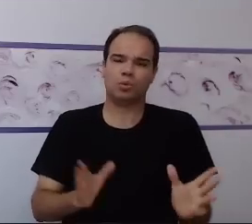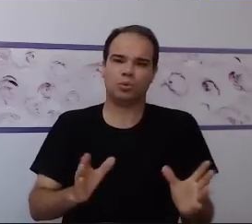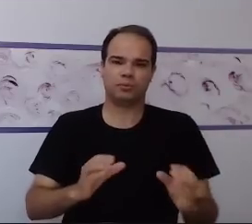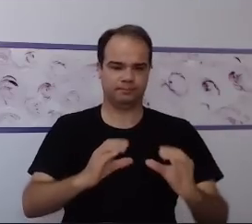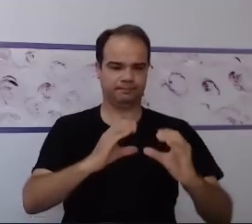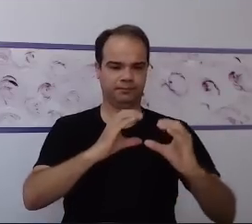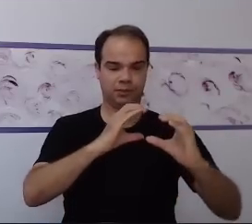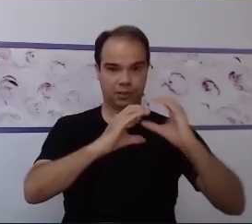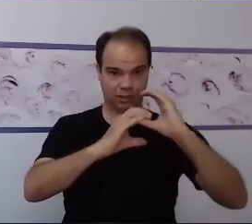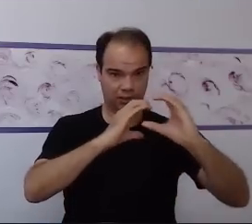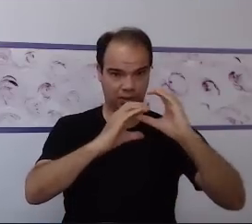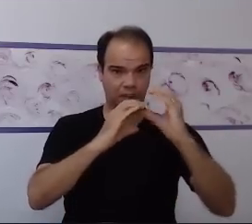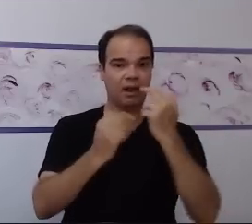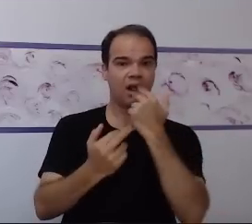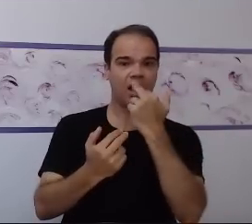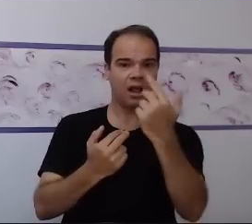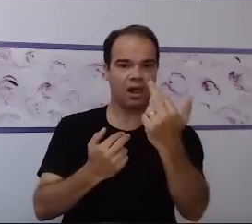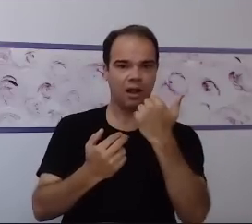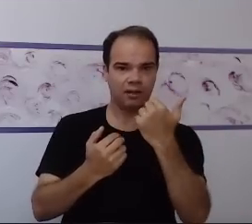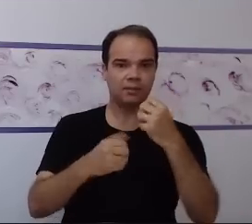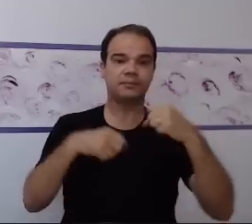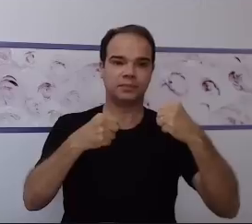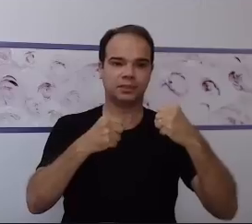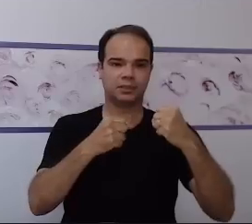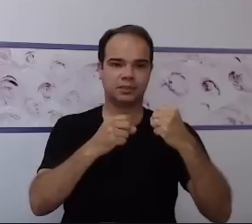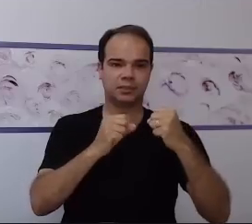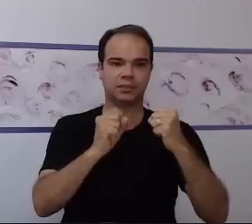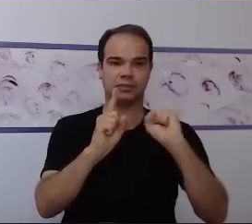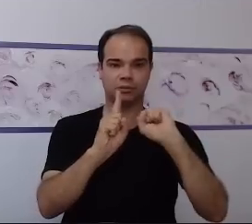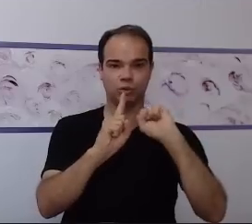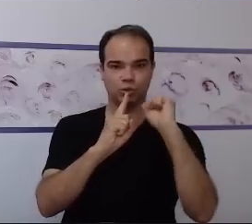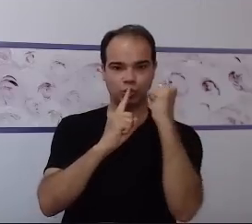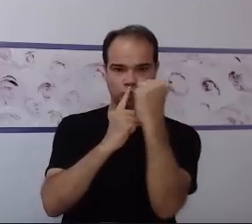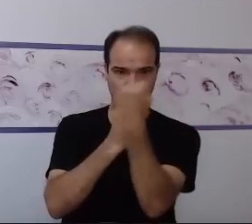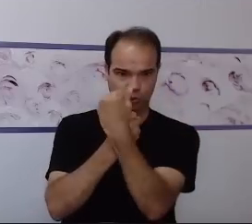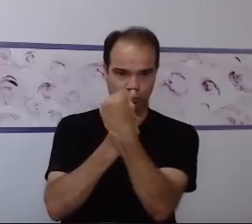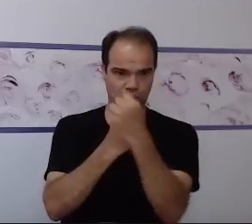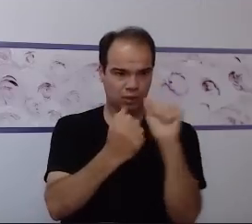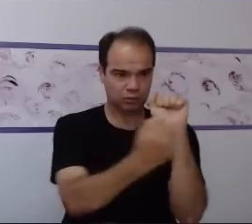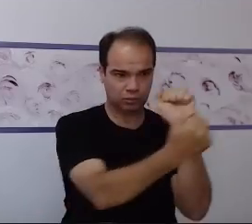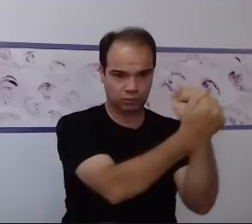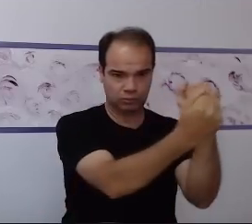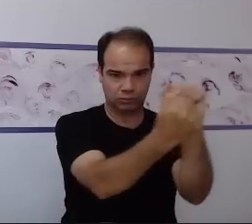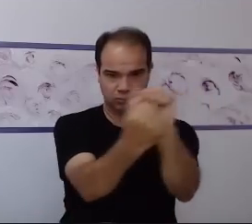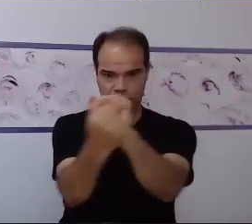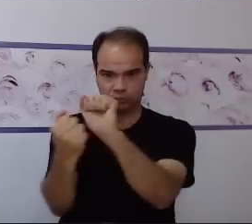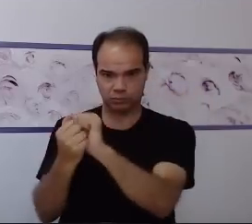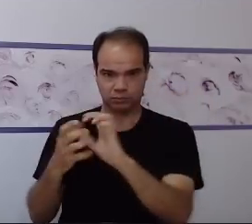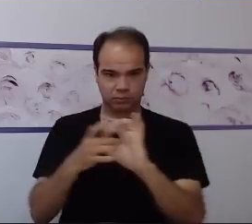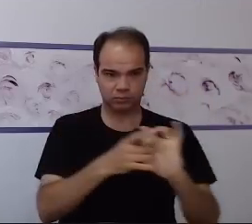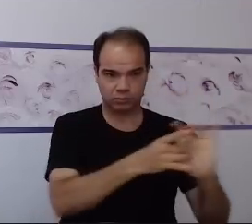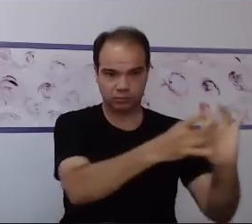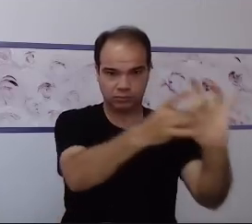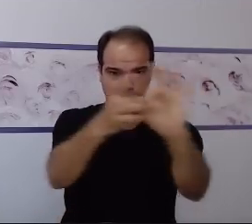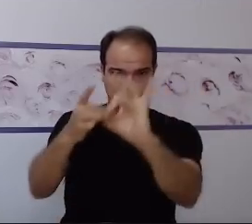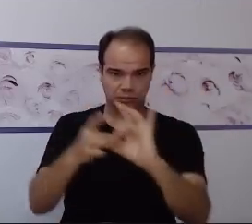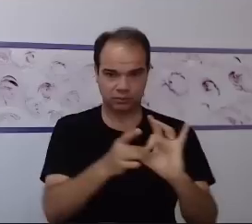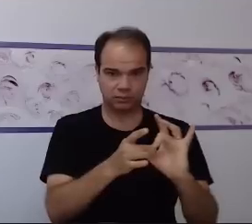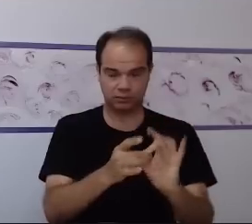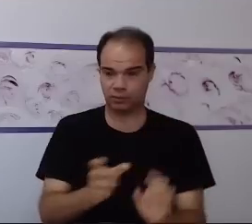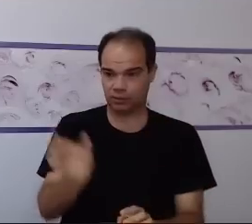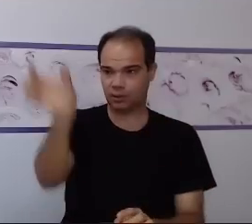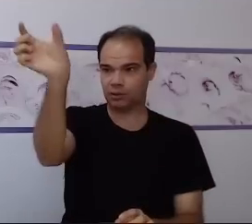linguagem, sem a questão da socialização. Então, quando se fala de transtorno do espectro autista, se fala de um indivíduo com a